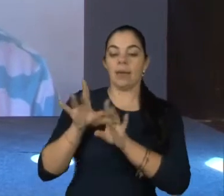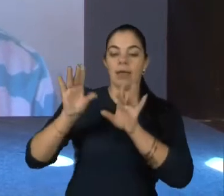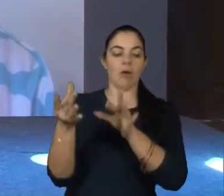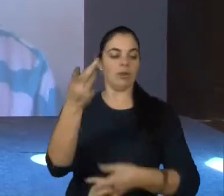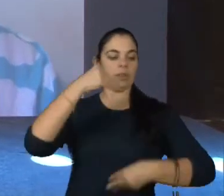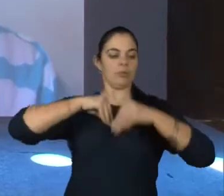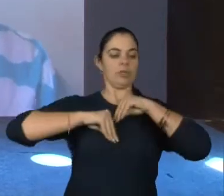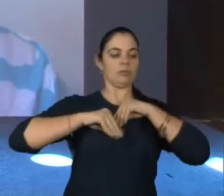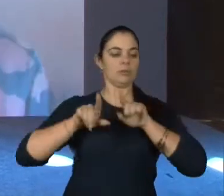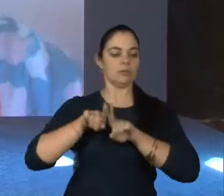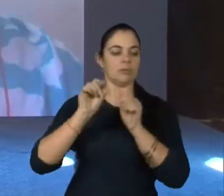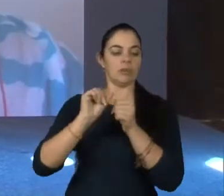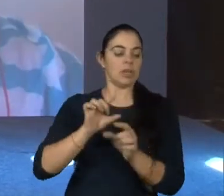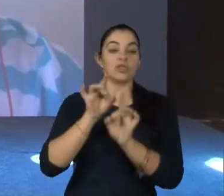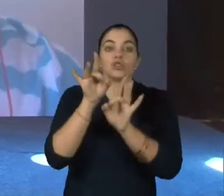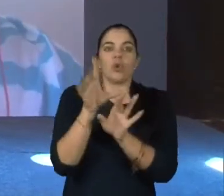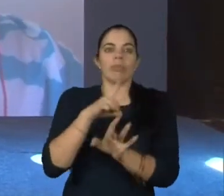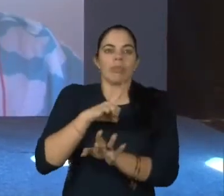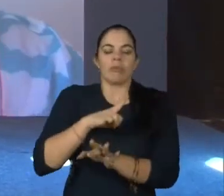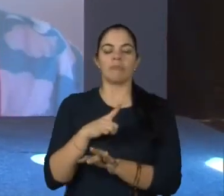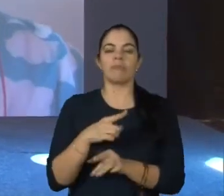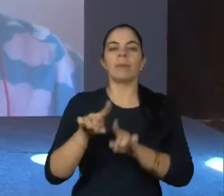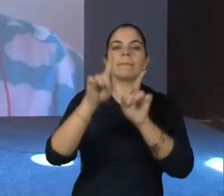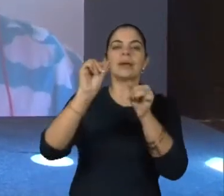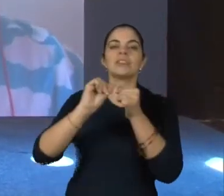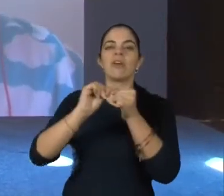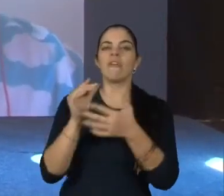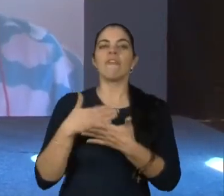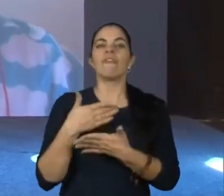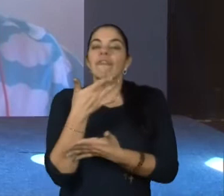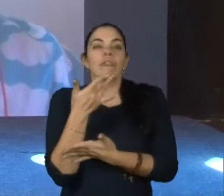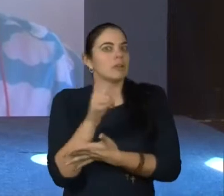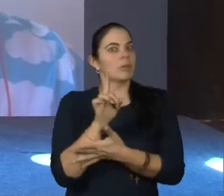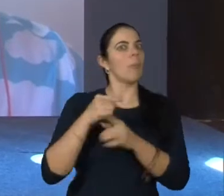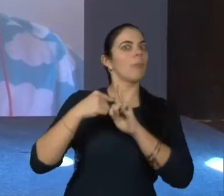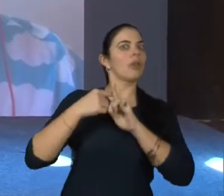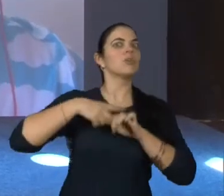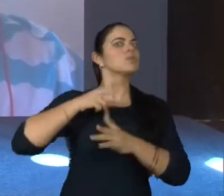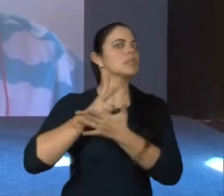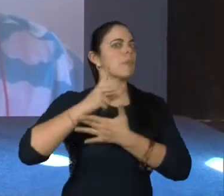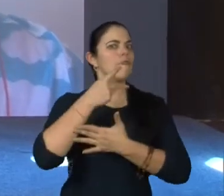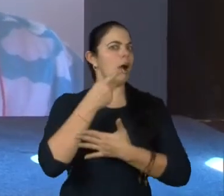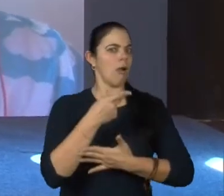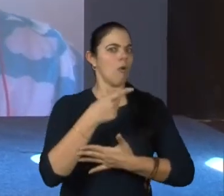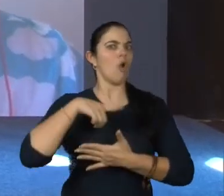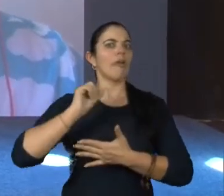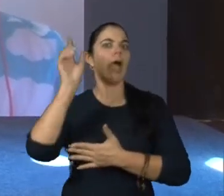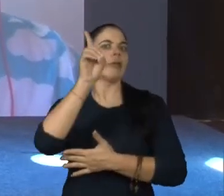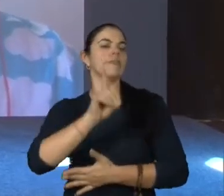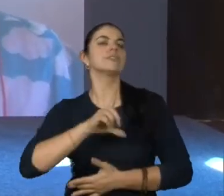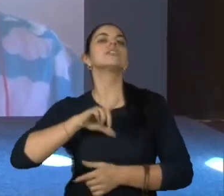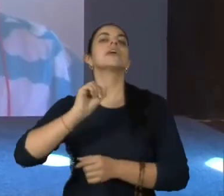não só aquilo que nós temos, mas aquilo que nós somos de fato. Porque, como eu sempre digo, a deficiência